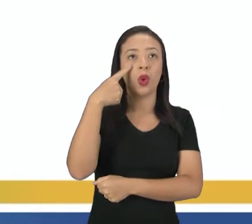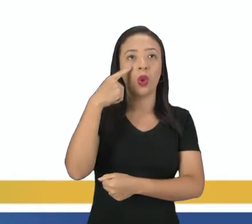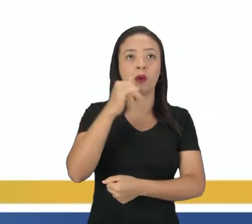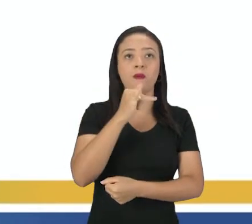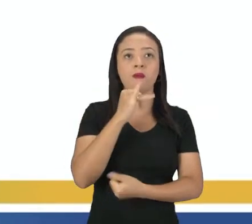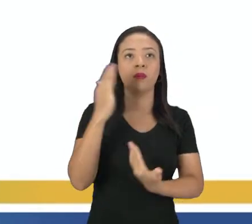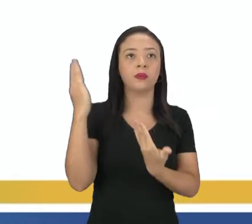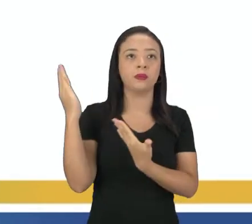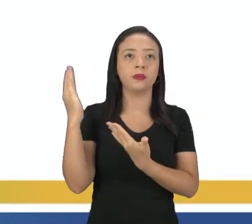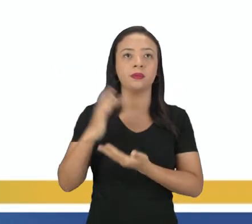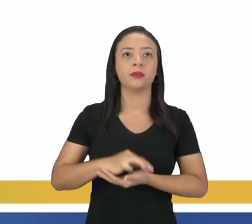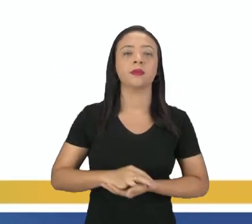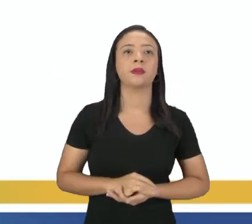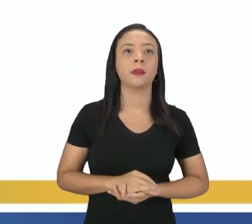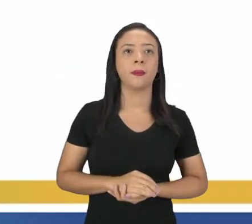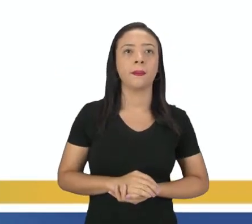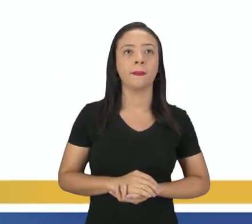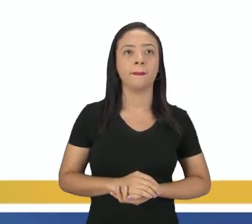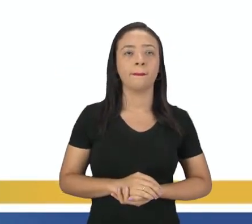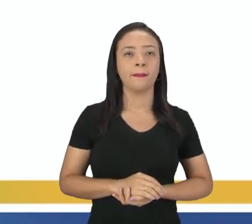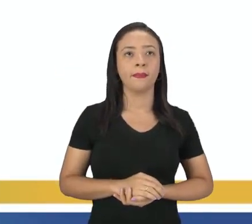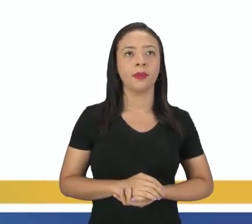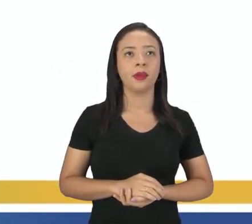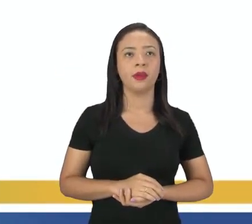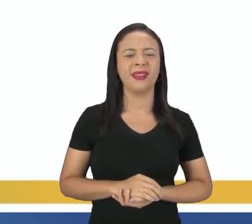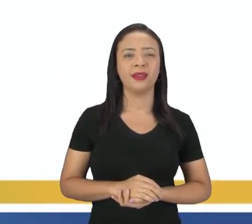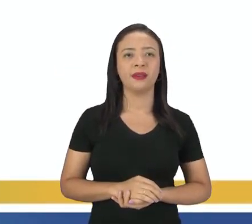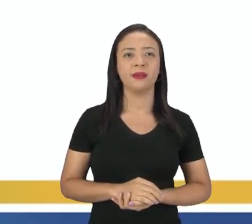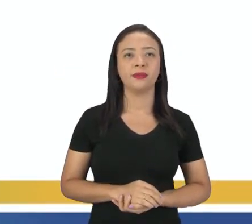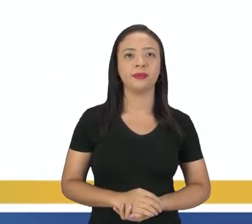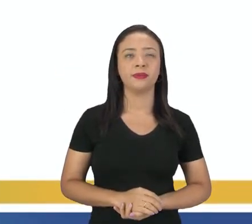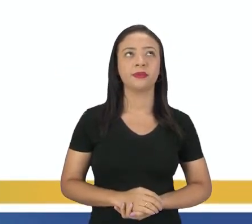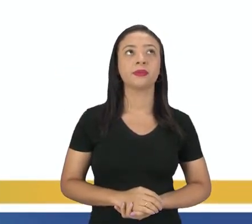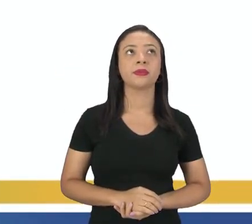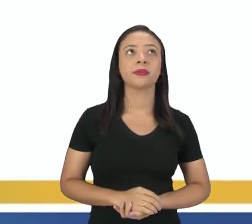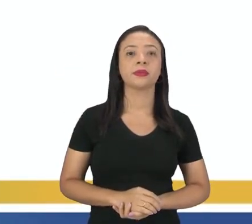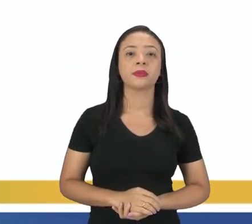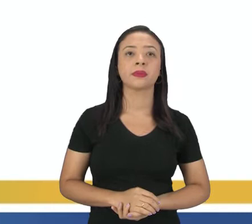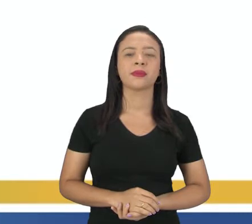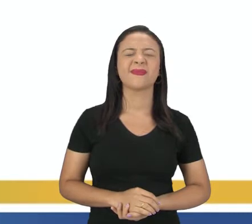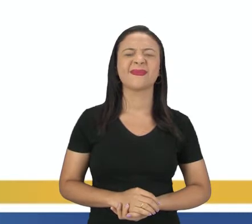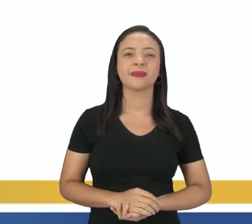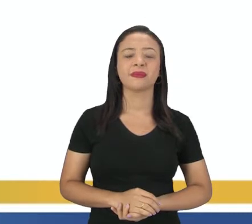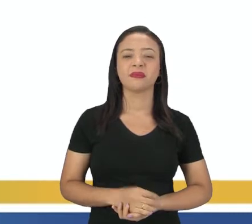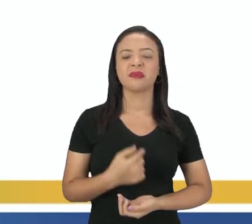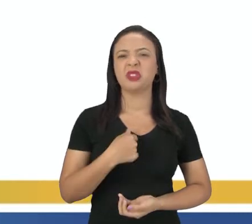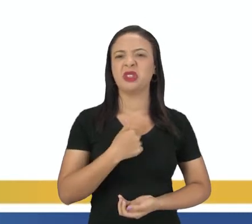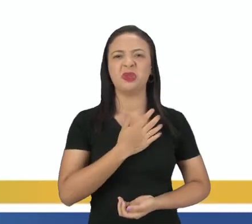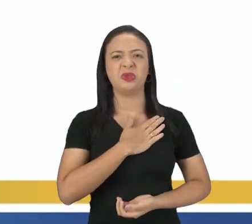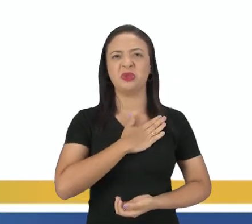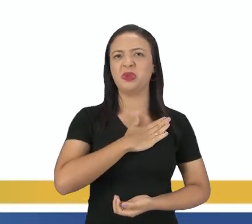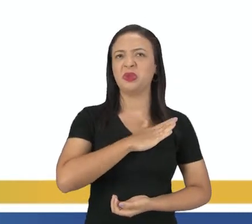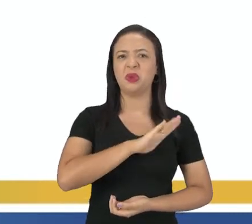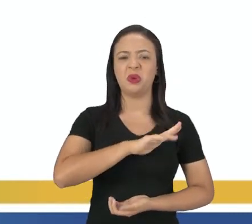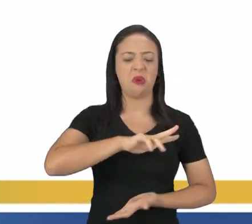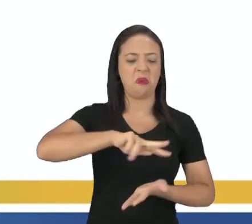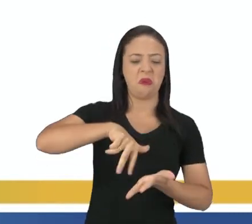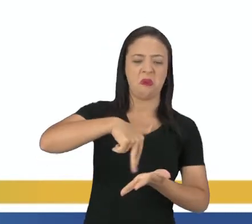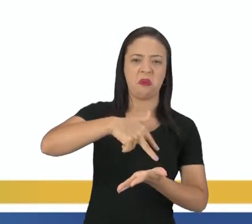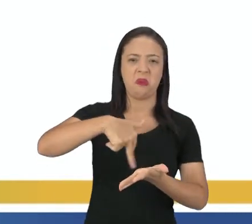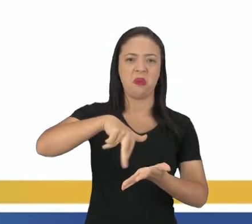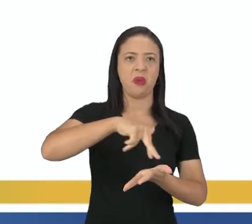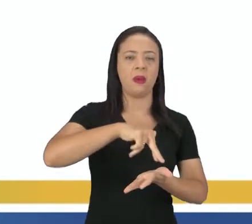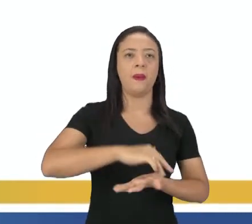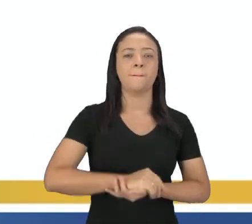exemplo, Te gusta el tango? Pois não. Não me gusta muito. Ou seja, não. Eu não gosto muito, né? Do tango.